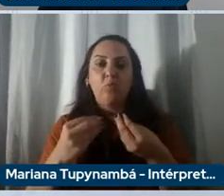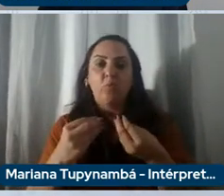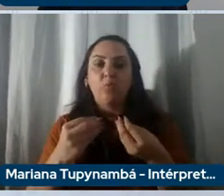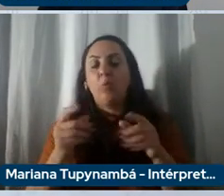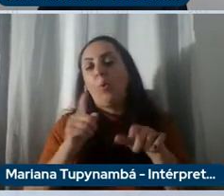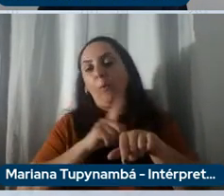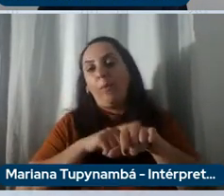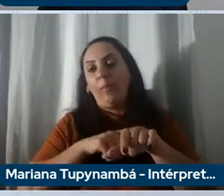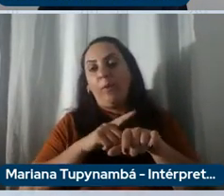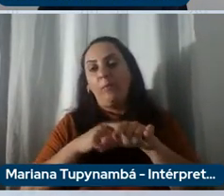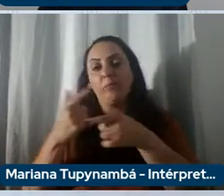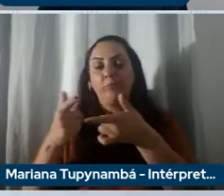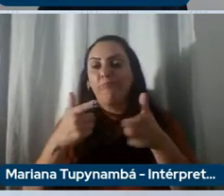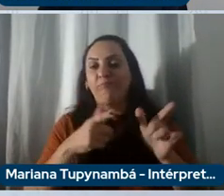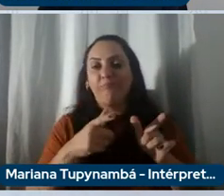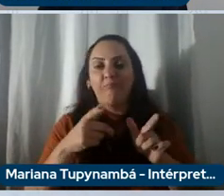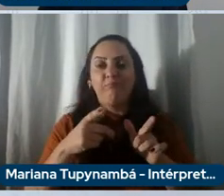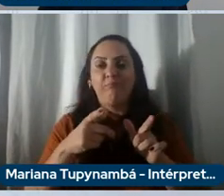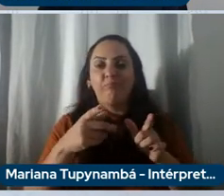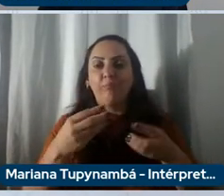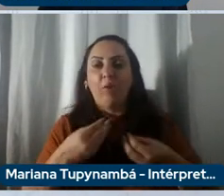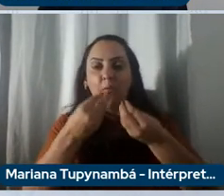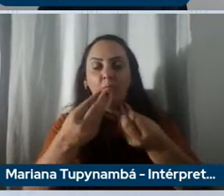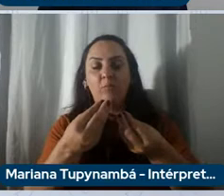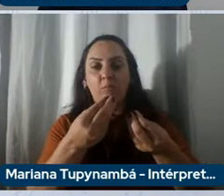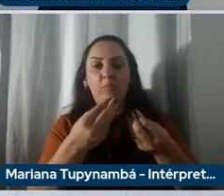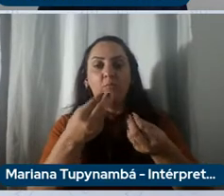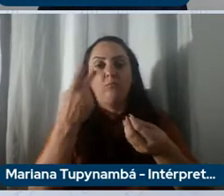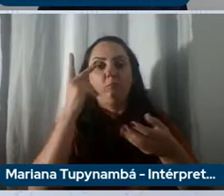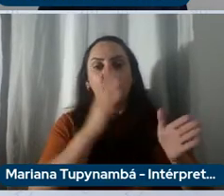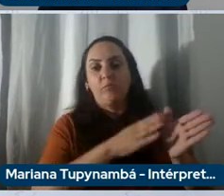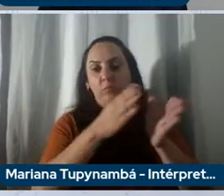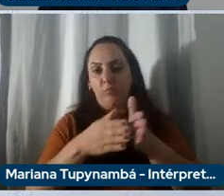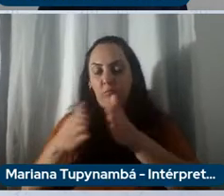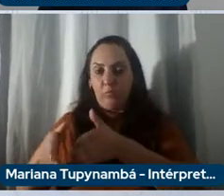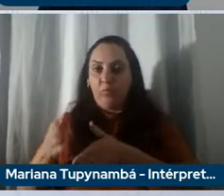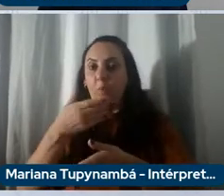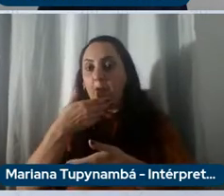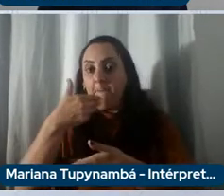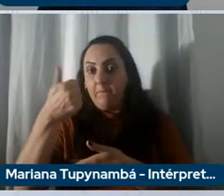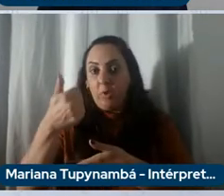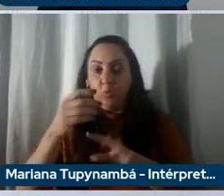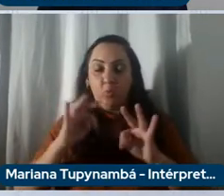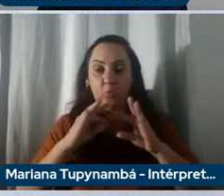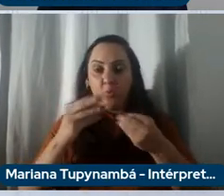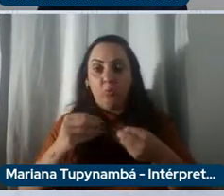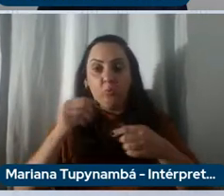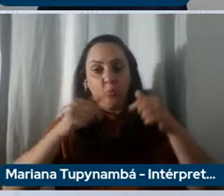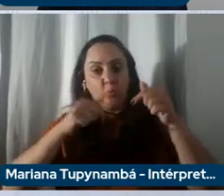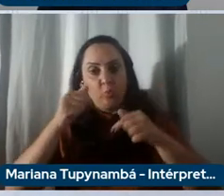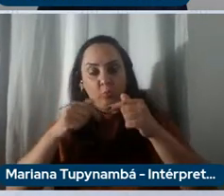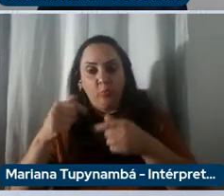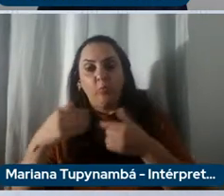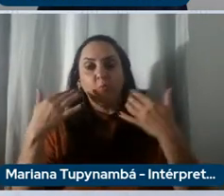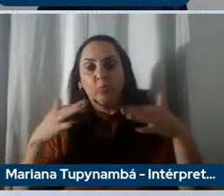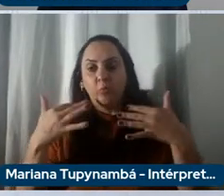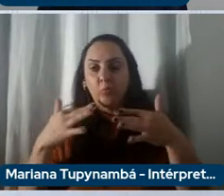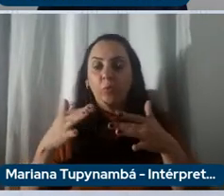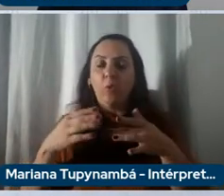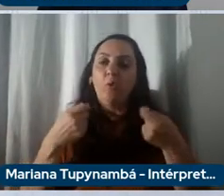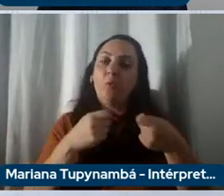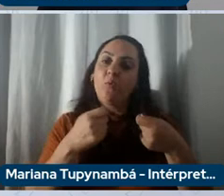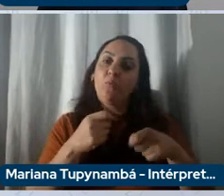à produção melhorar a vida útil dos equipamentos que são muito caros então precisam durar